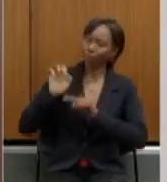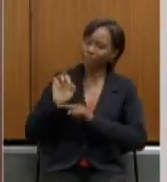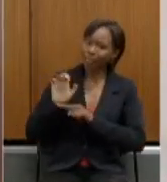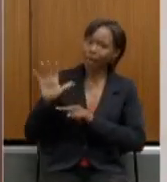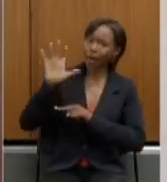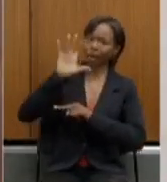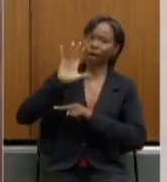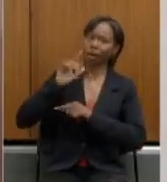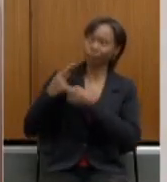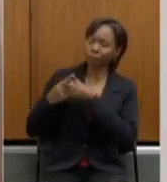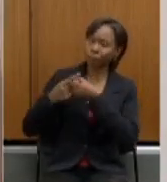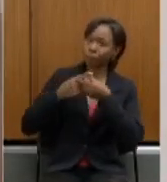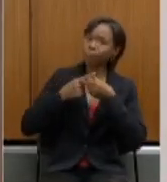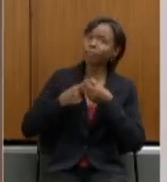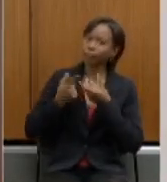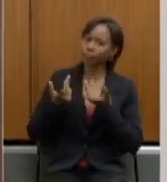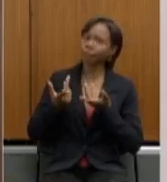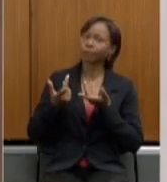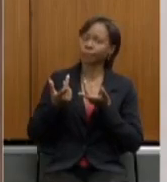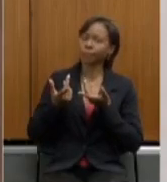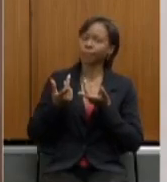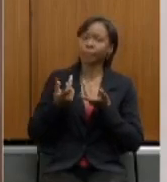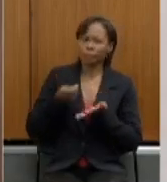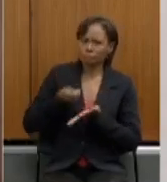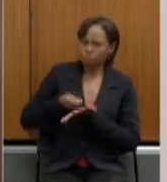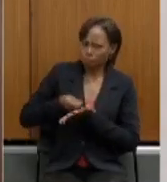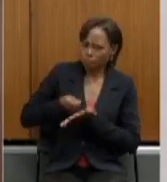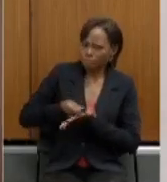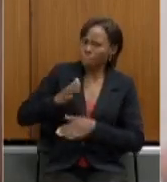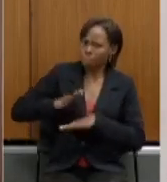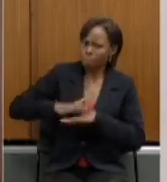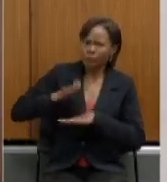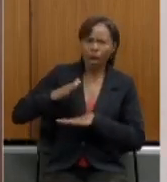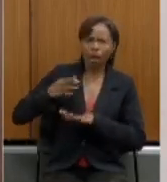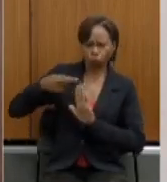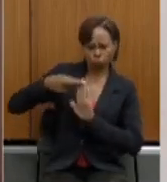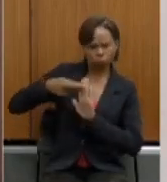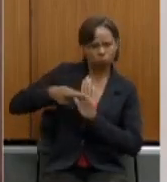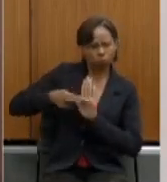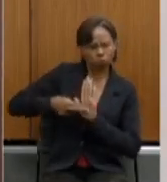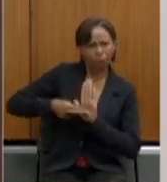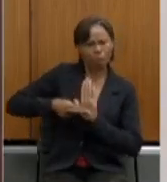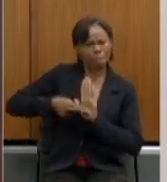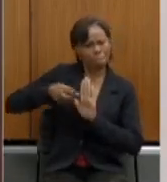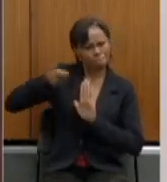um pouco mais endurecidas, né? Um pouco com critérios mais,